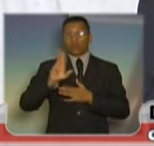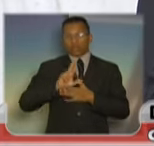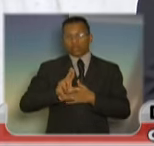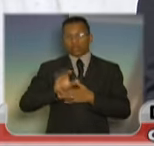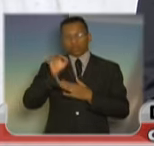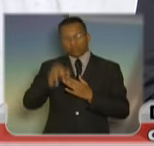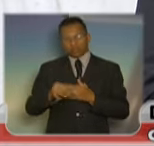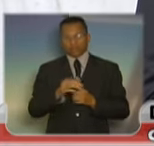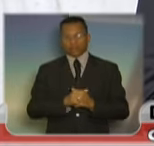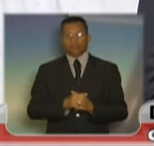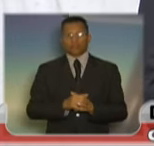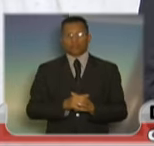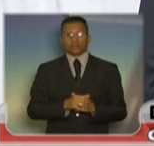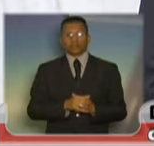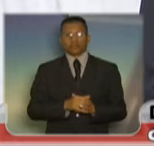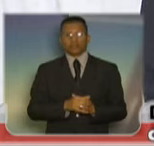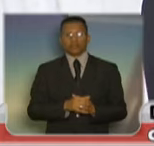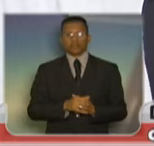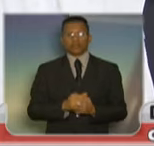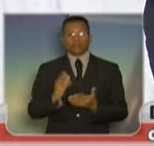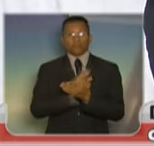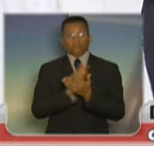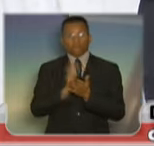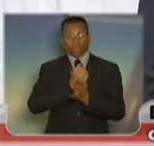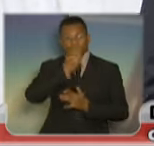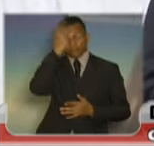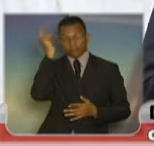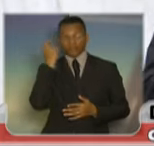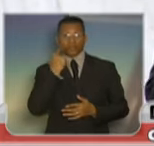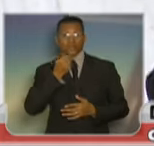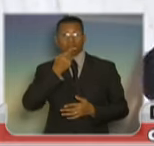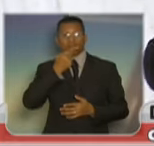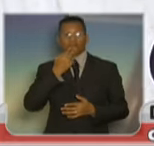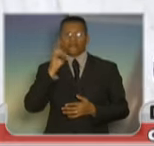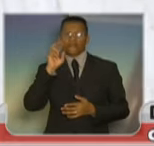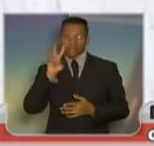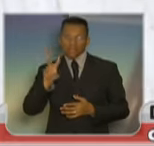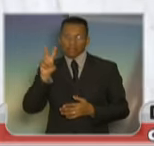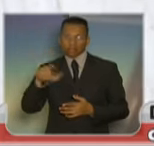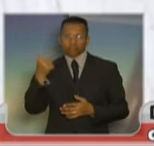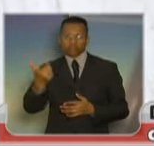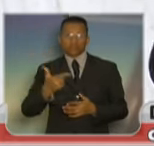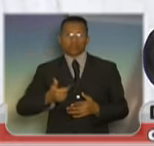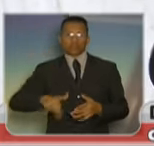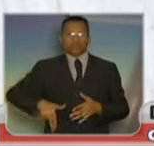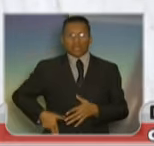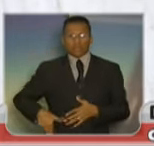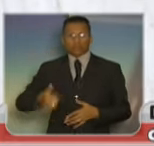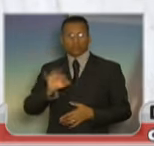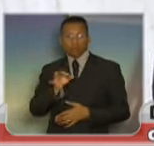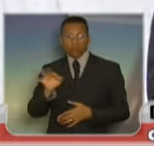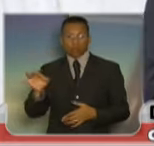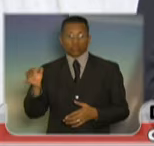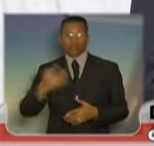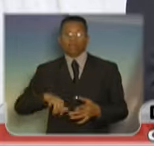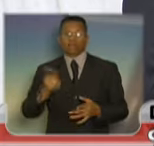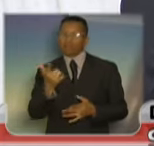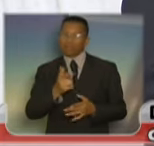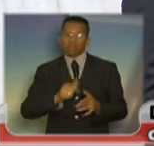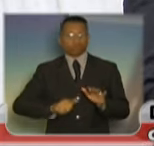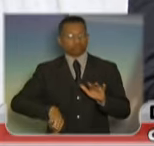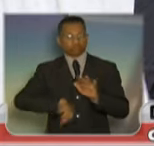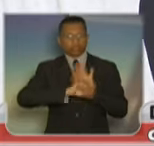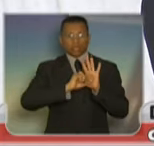e legal desse armamento. Algumas pessoas dizem, está vendo o que faz uso do armamento? Se esse indivíduo não tivesse armado, ele não teria praticado tal crime.